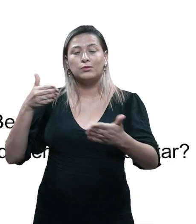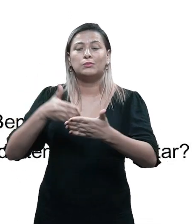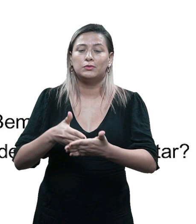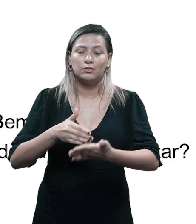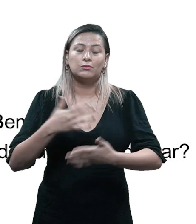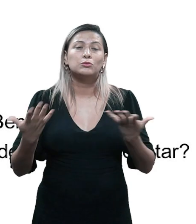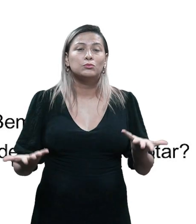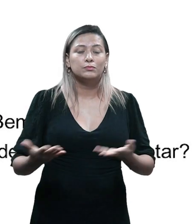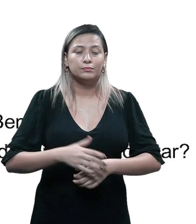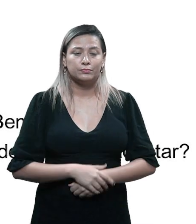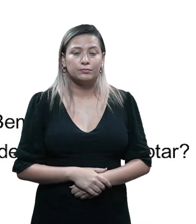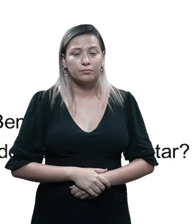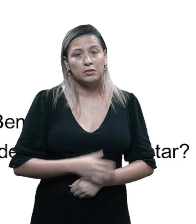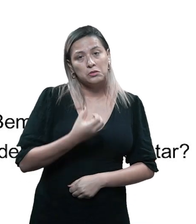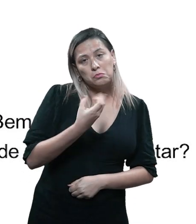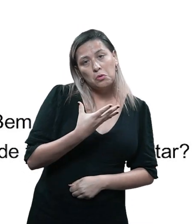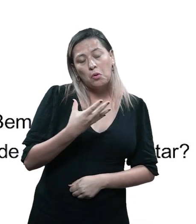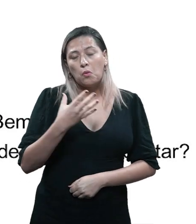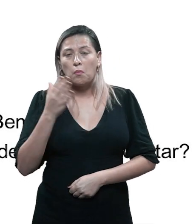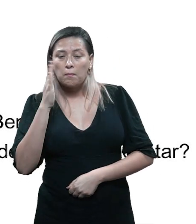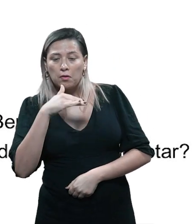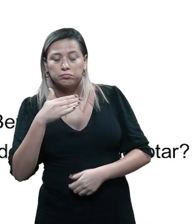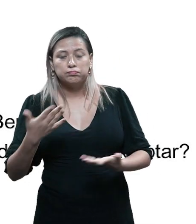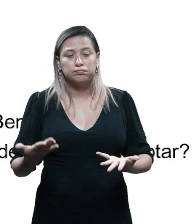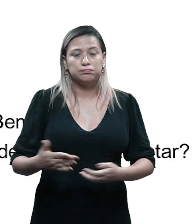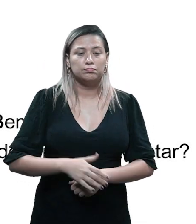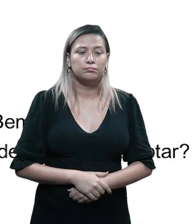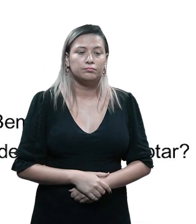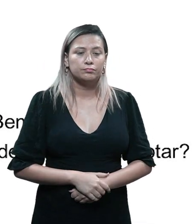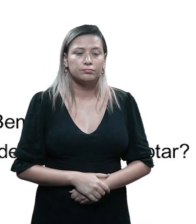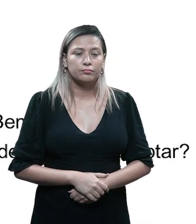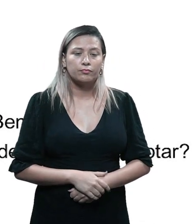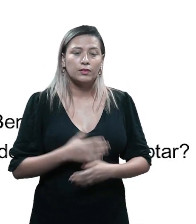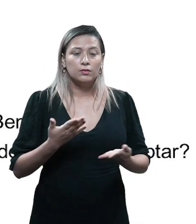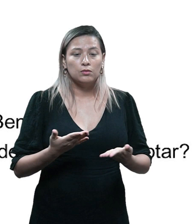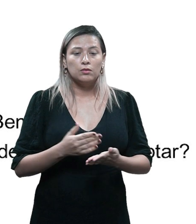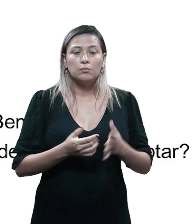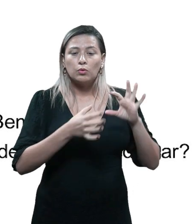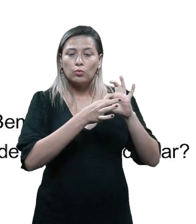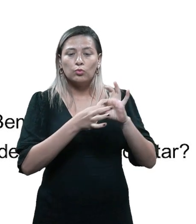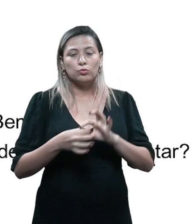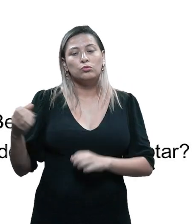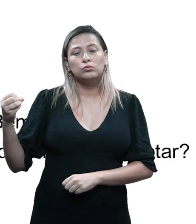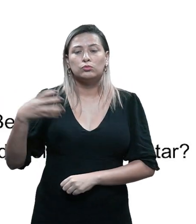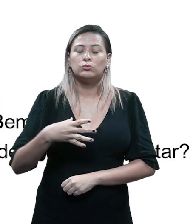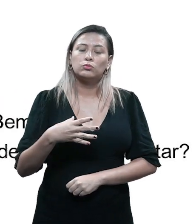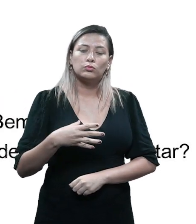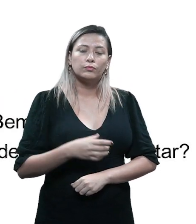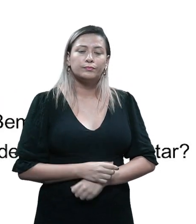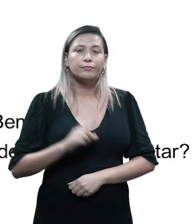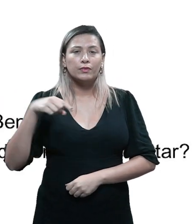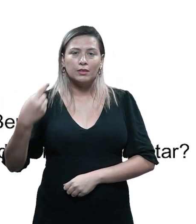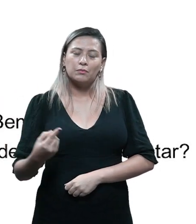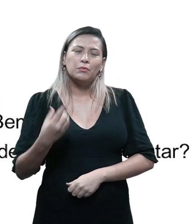obstáculos, como esse personagem está se adaptando aos obstáculos, se bem ou se mal, como esse